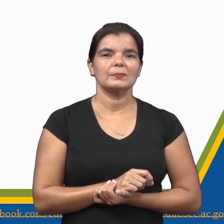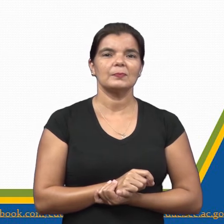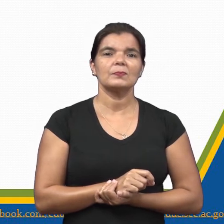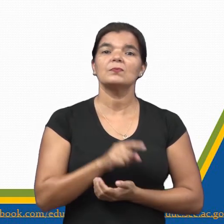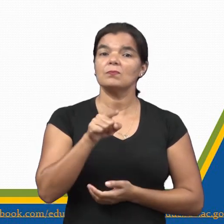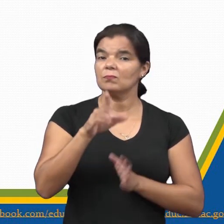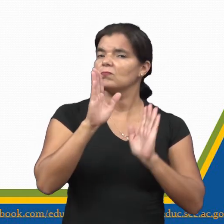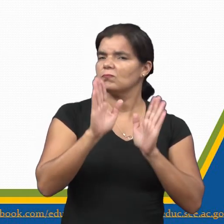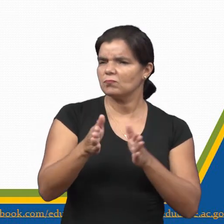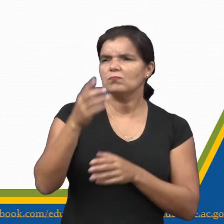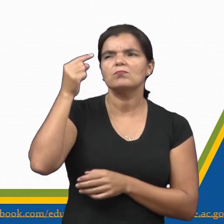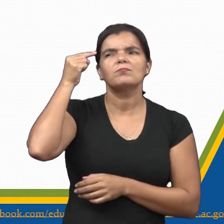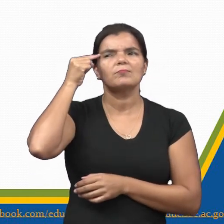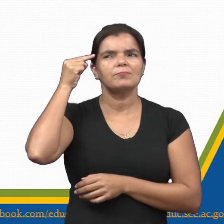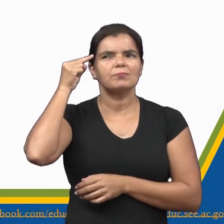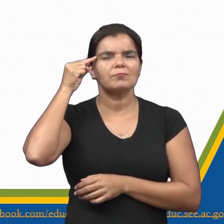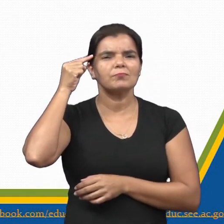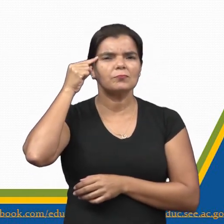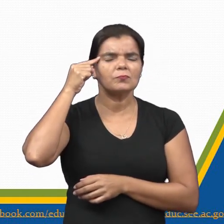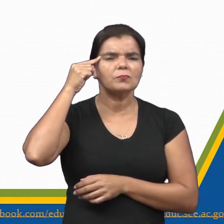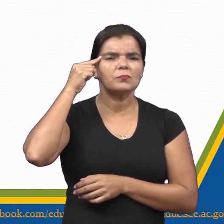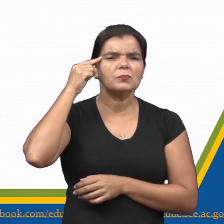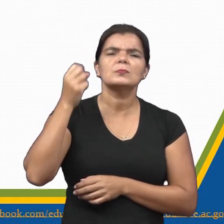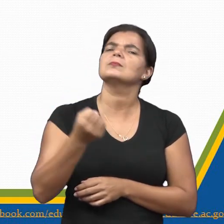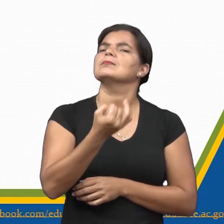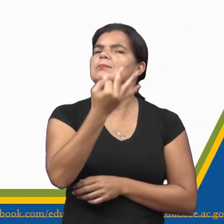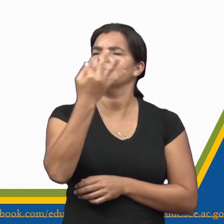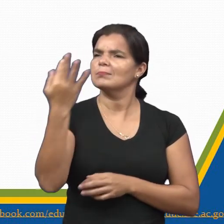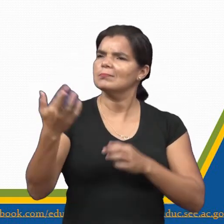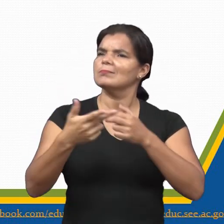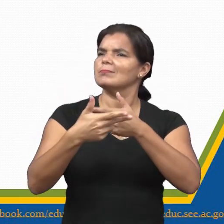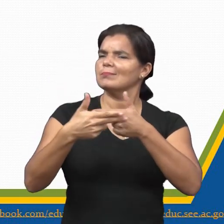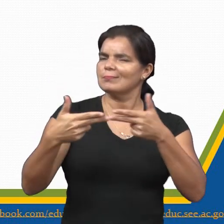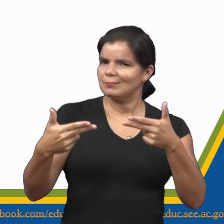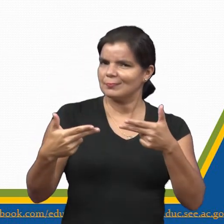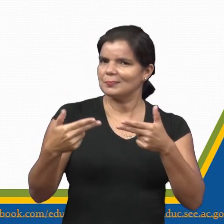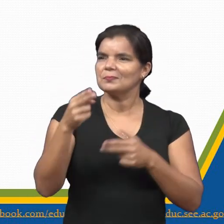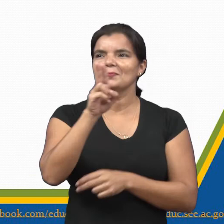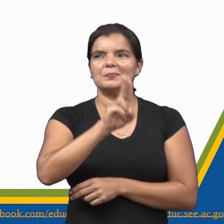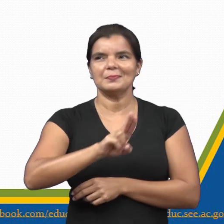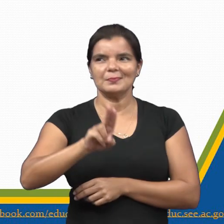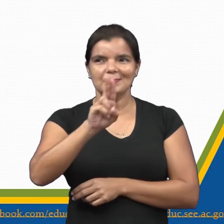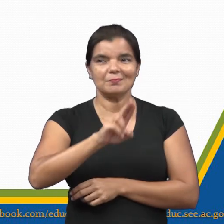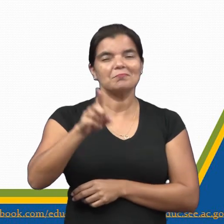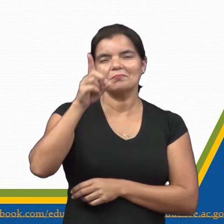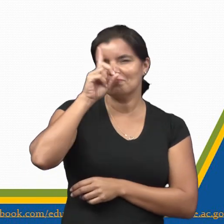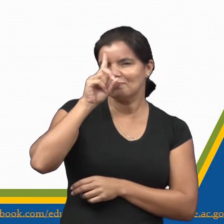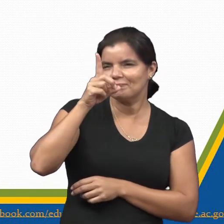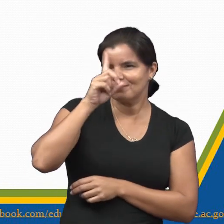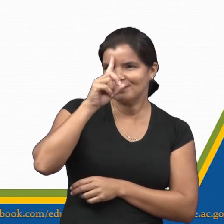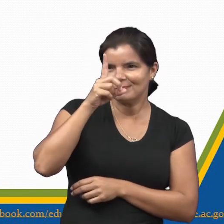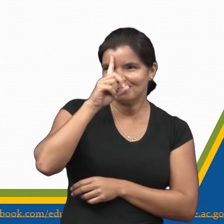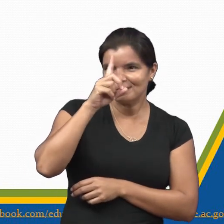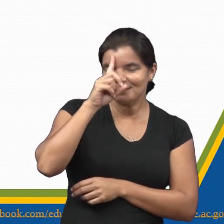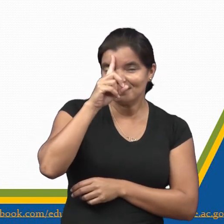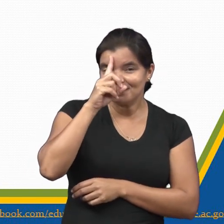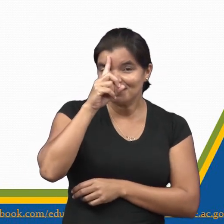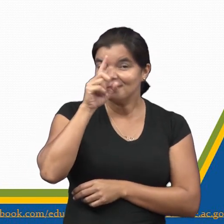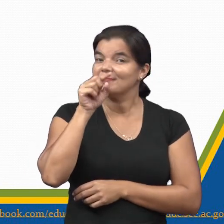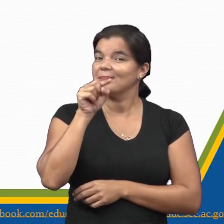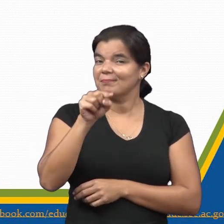Você já pensou em quantos objetos são usados no seu dia a dia